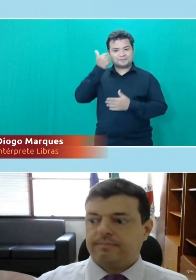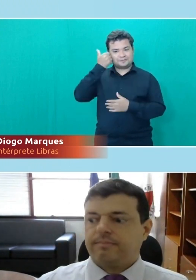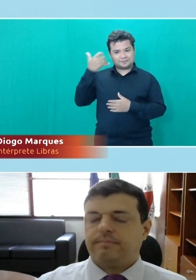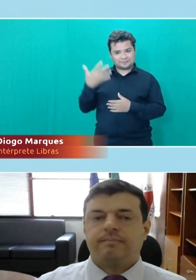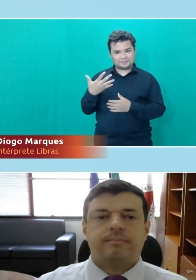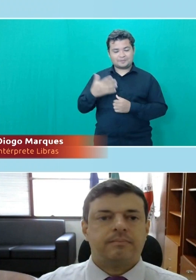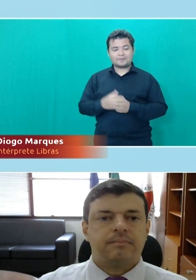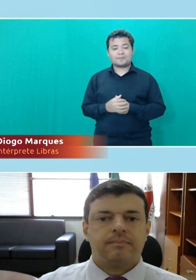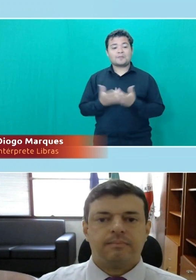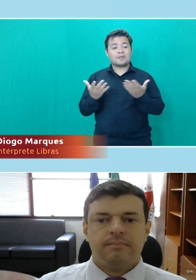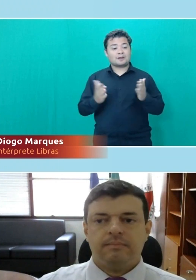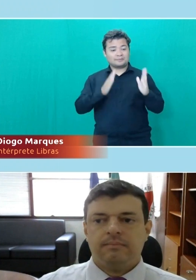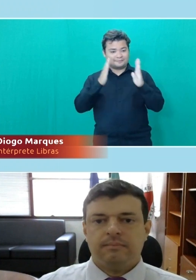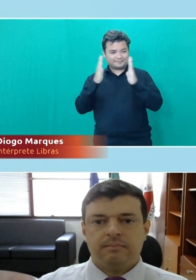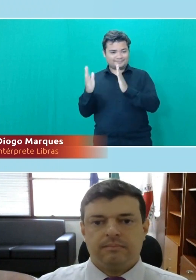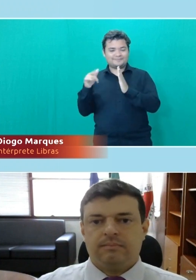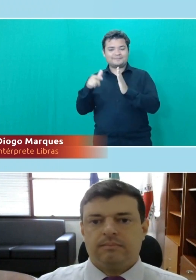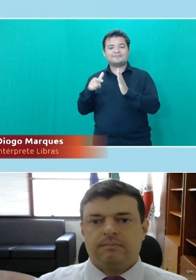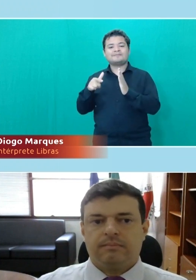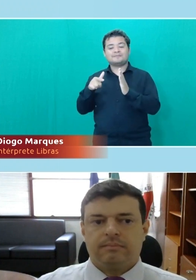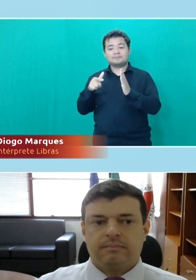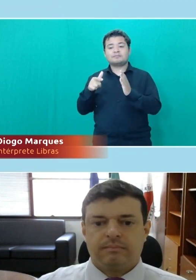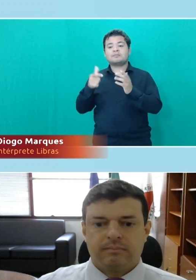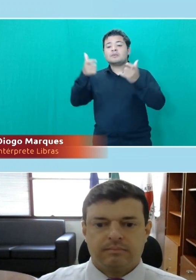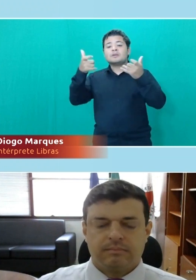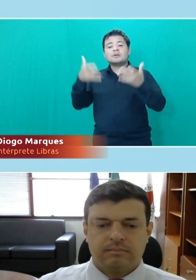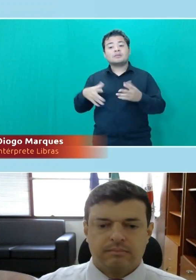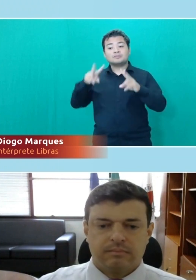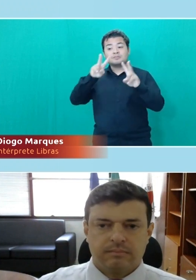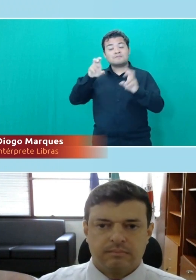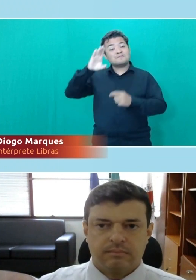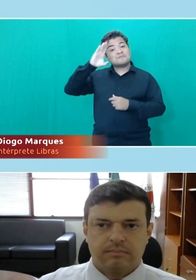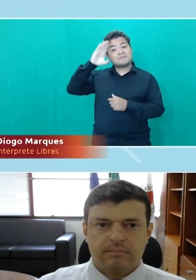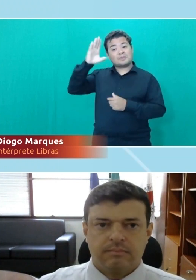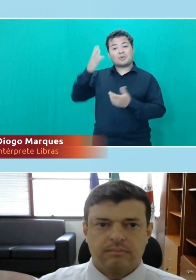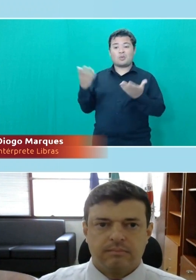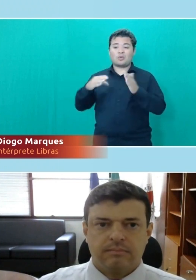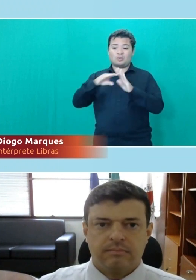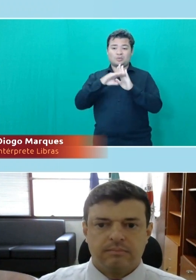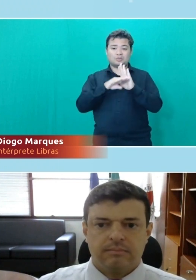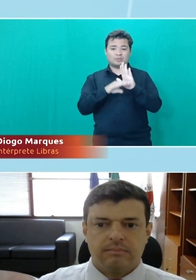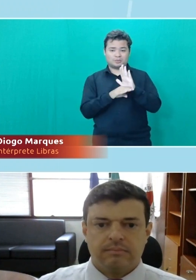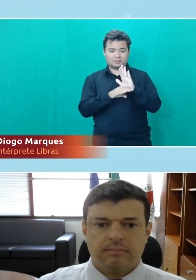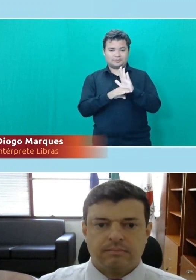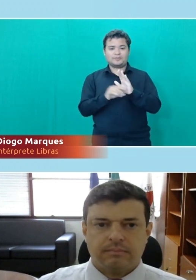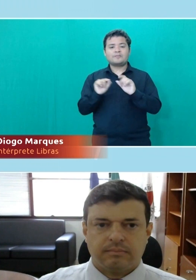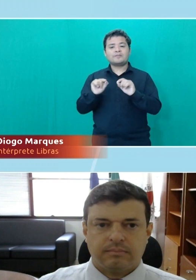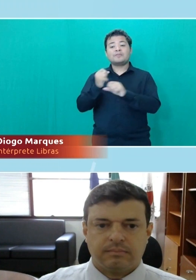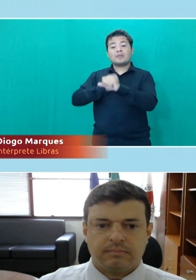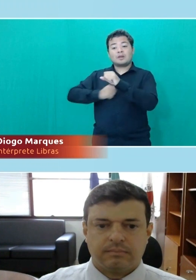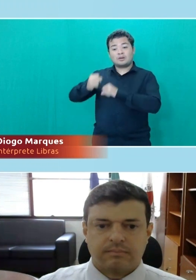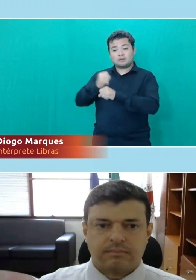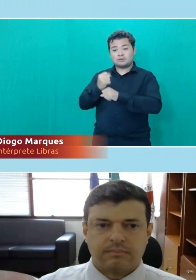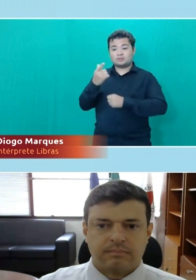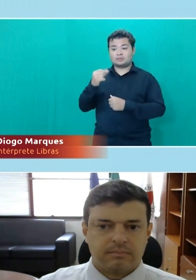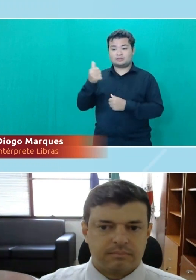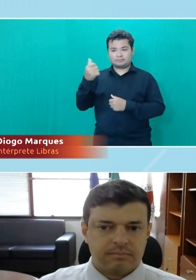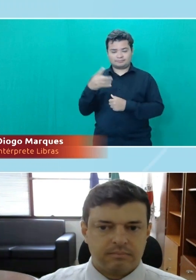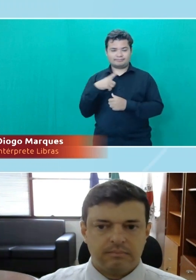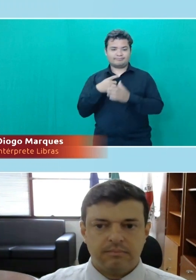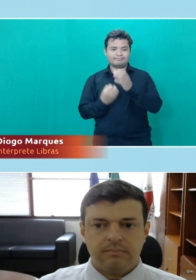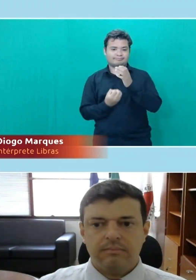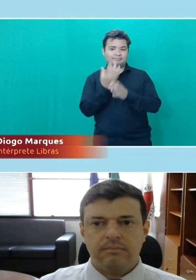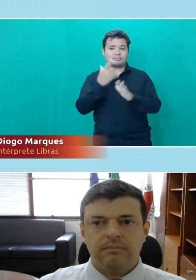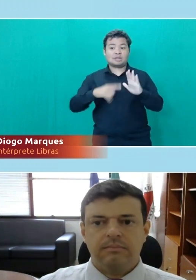neste bloco, vamos tratar do assunto principal do programa dessa quinta-feira. Em 2014, foi criada uma lei para que os